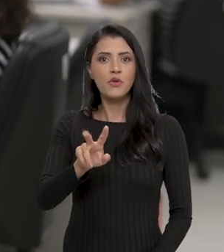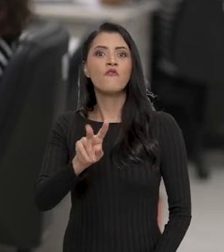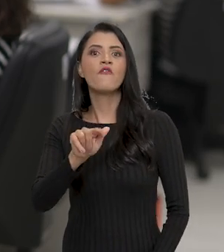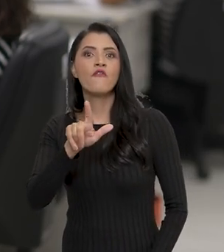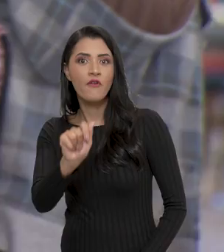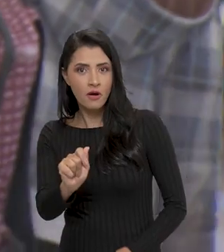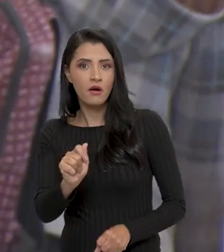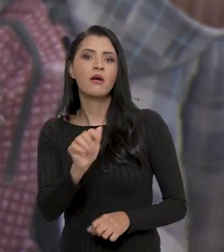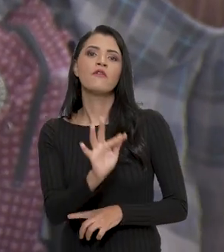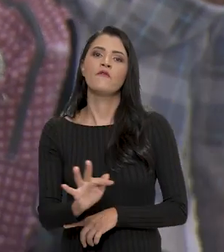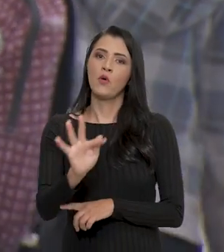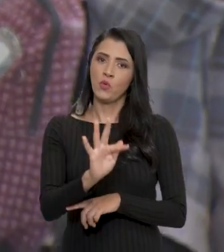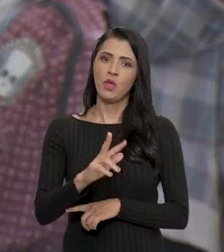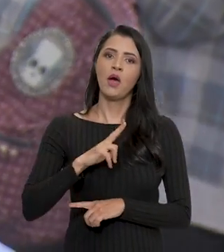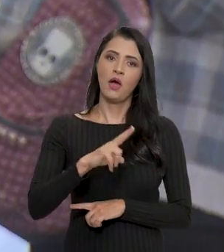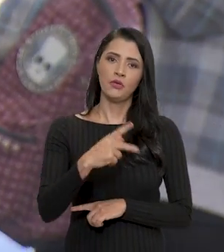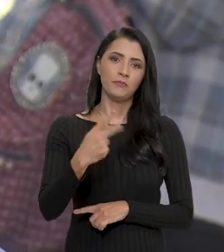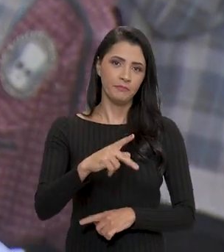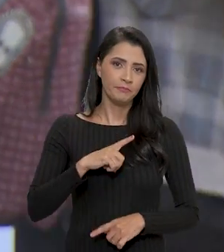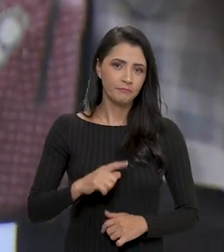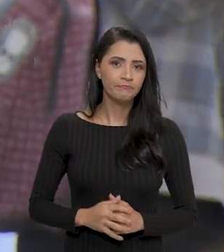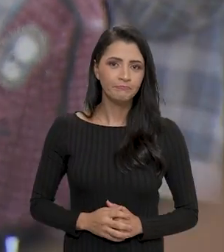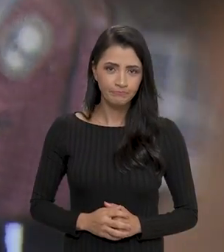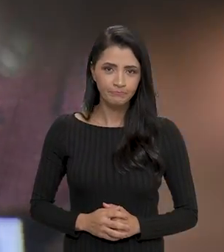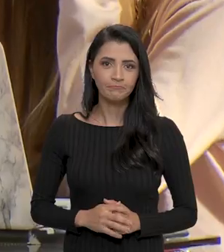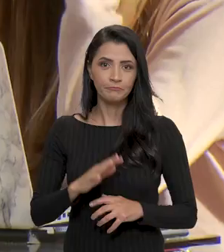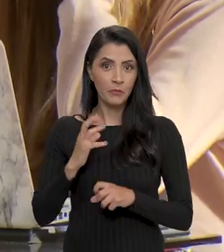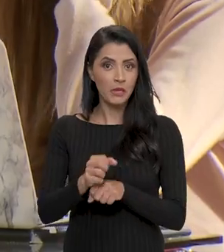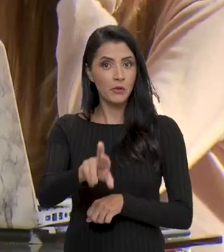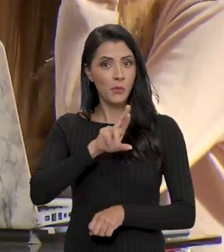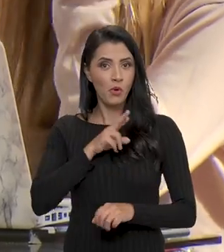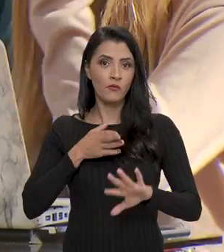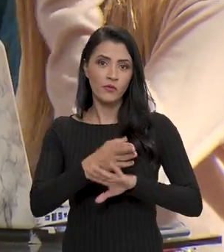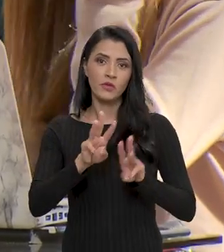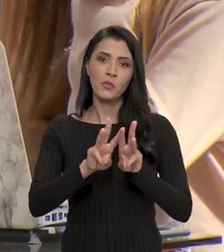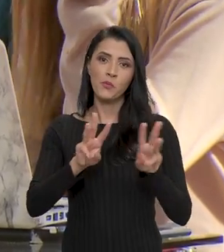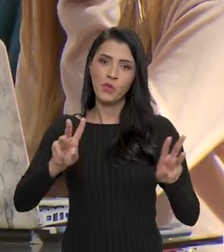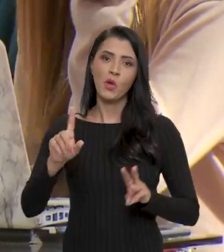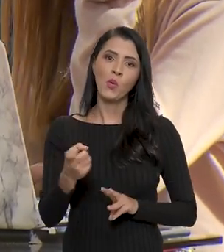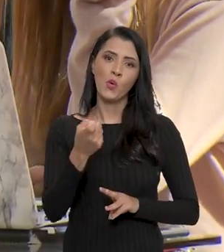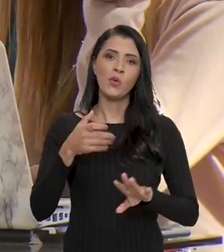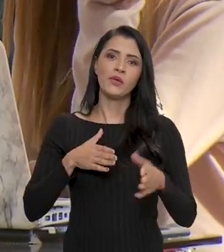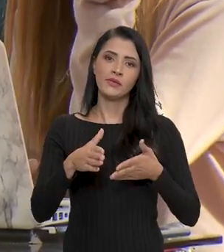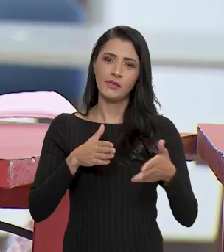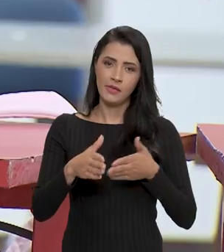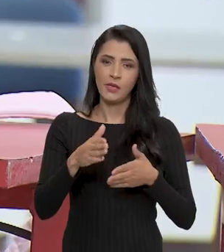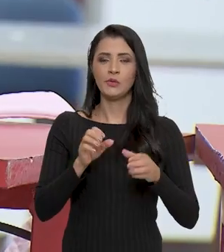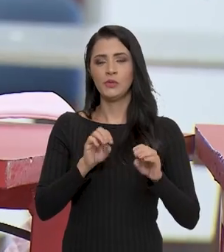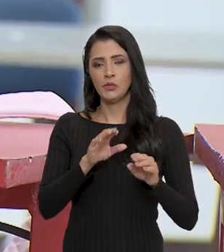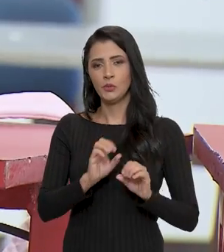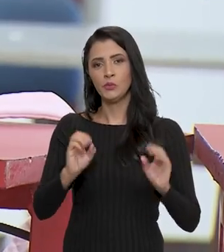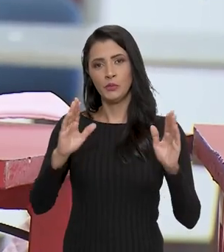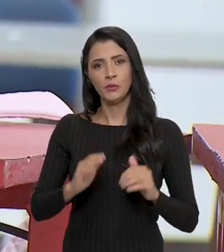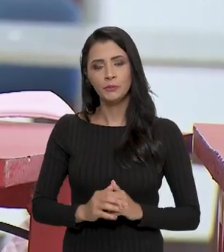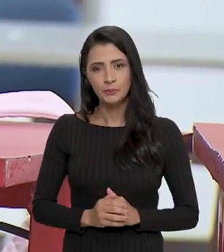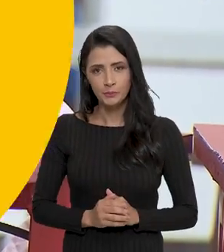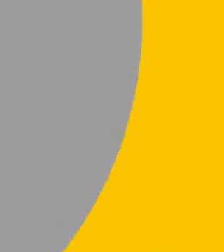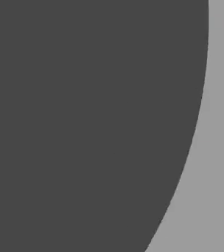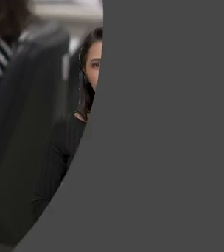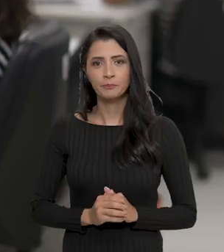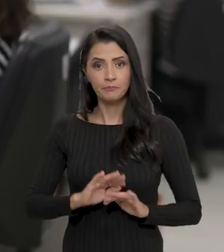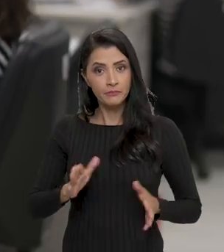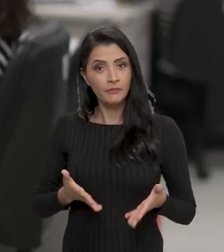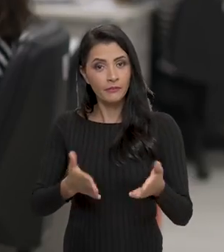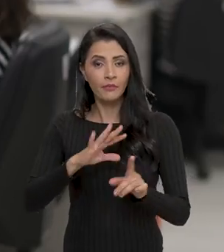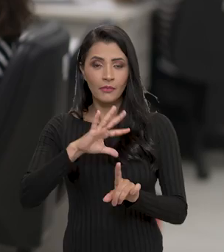mil vagas em instituições de ensino superior privadas. O resultado você confere no Portal Único de Acesso ao Ensino Superior.